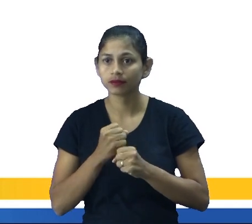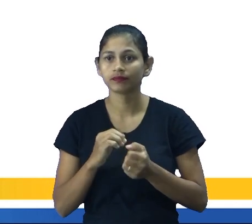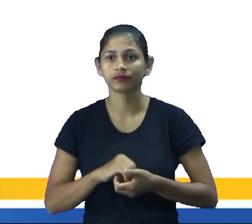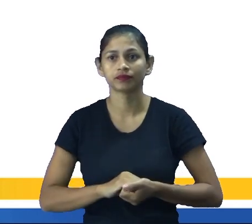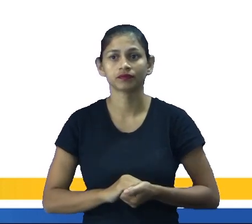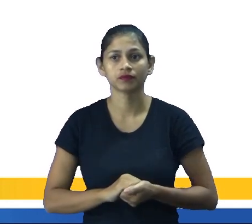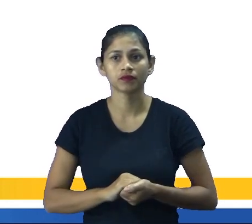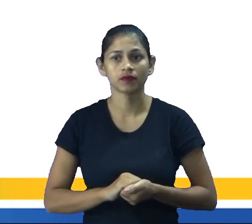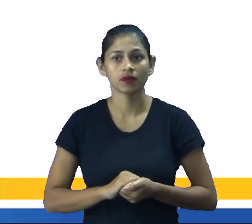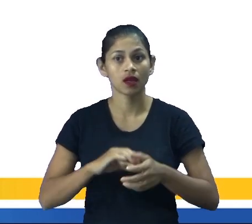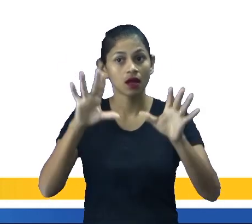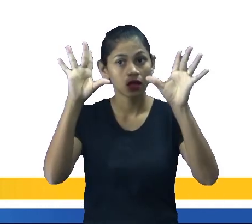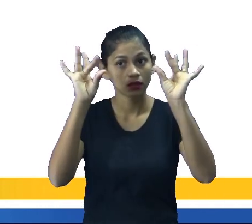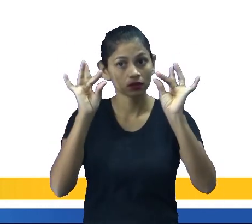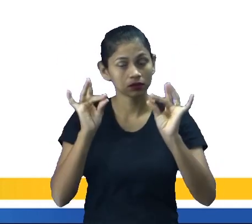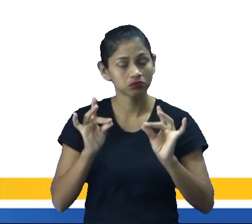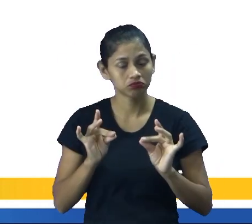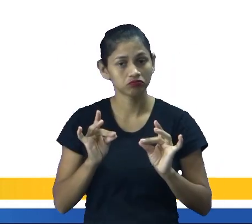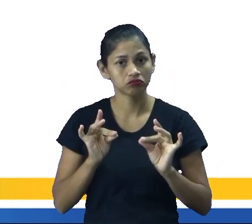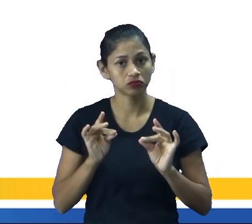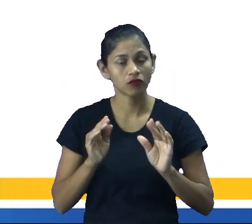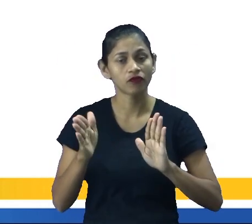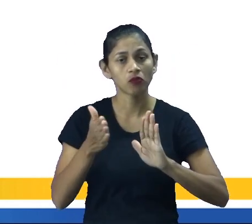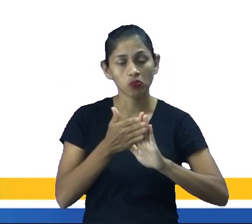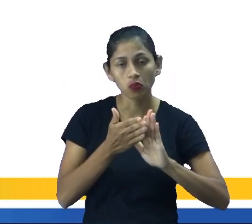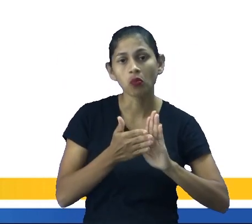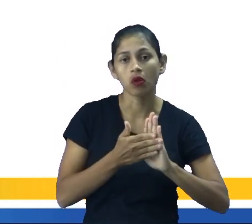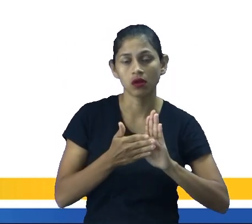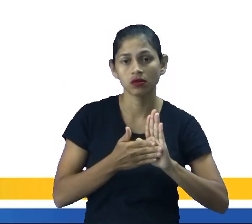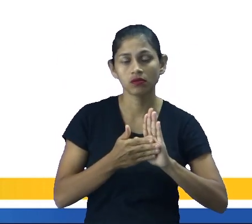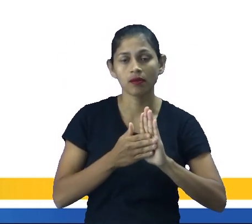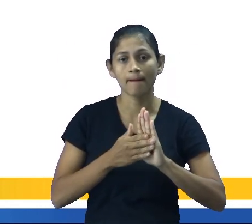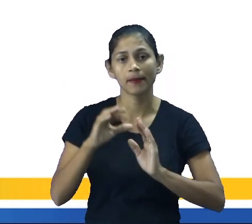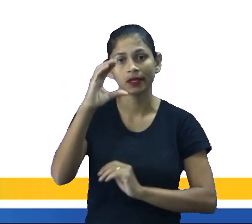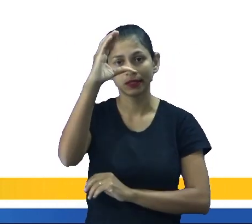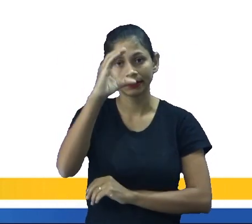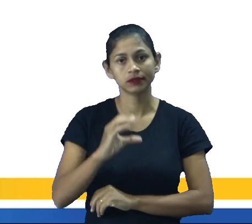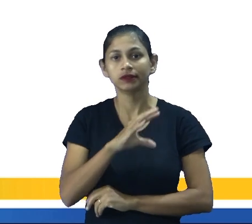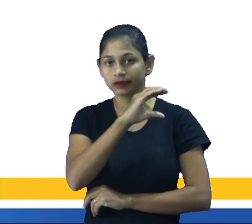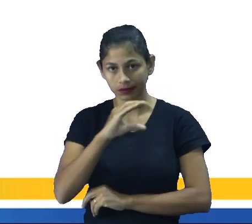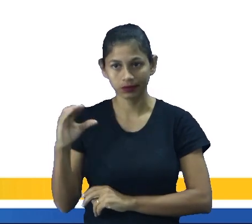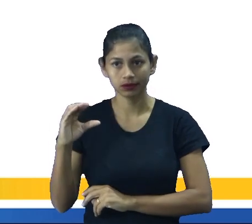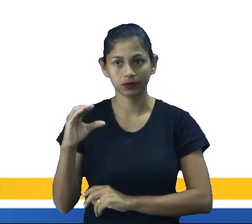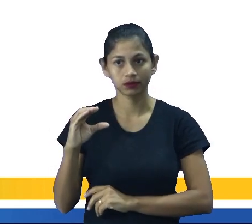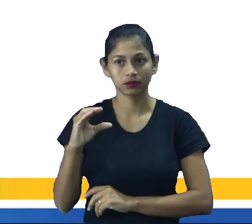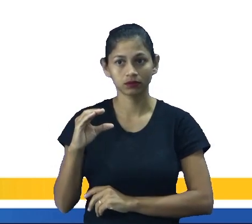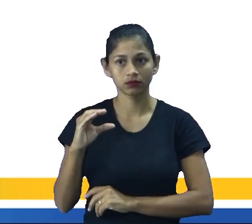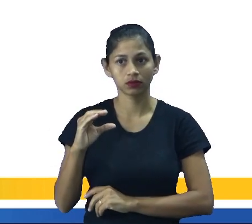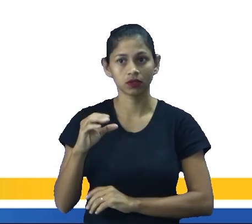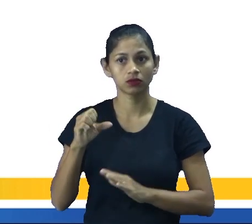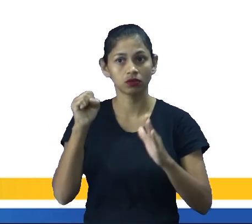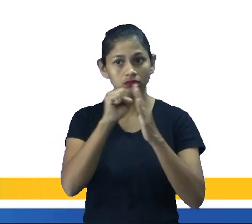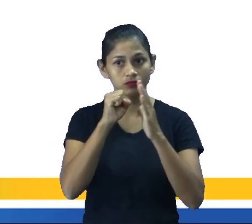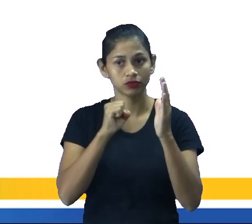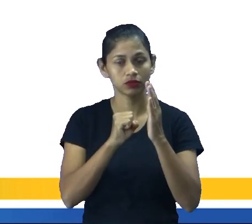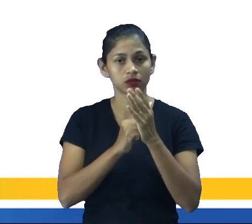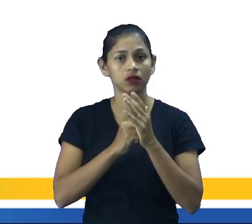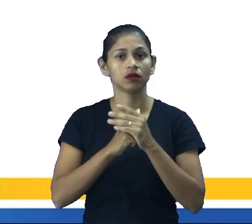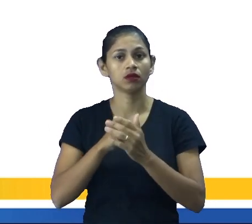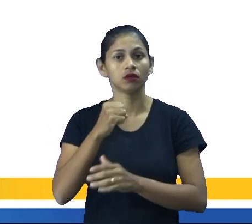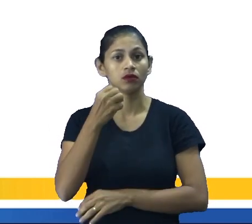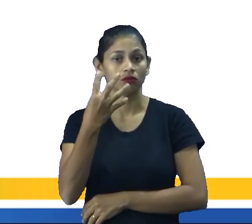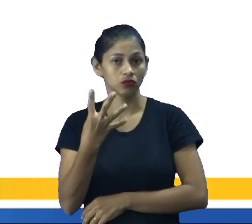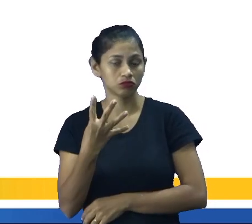pelas autoridades da Igreja Católica durante o Conselho de Nicéia, realizado no século IV d.C.